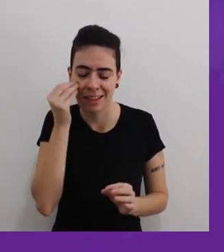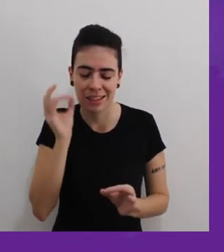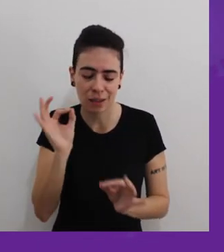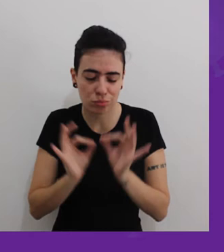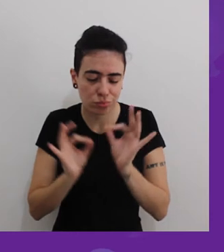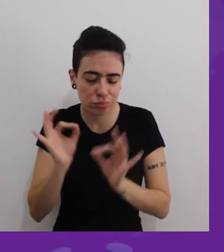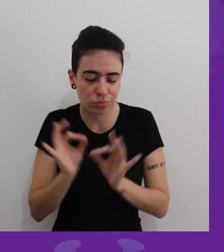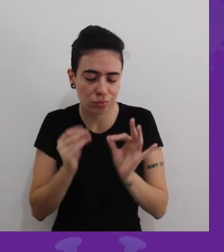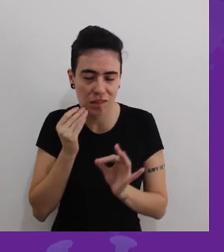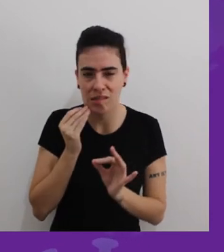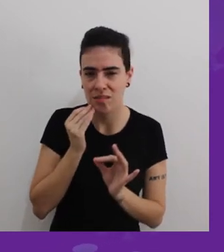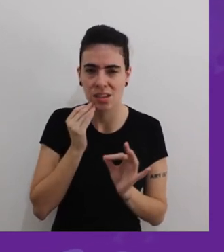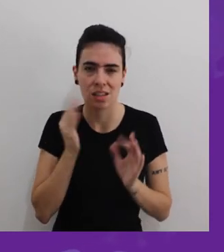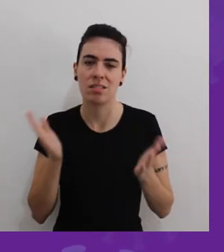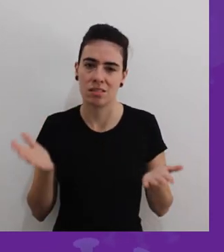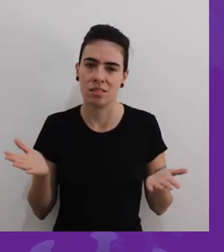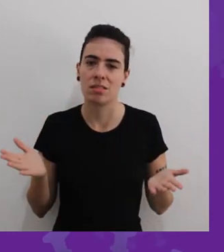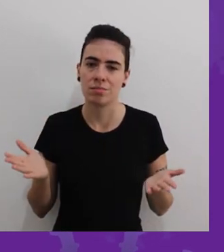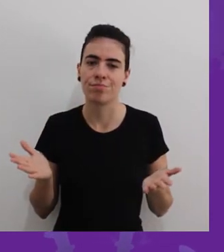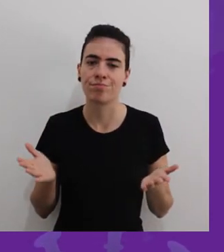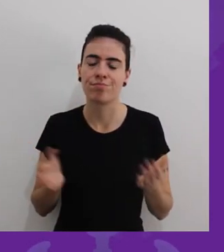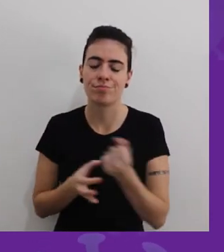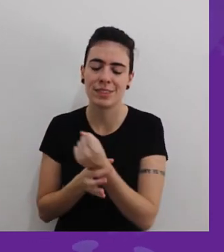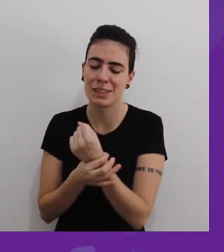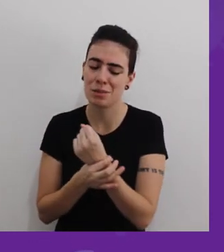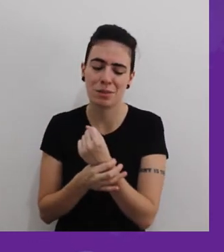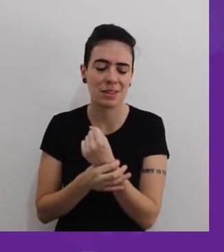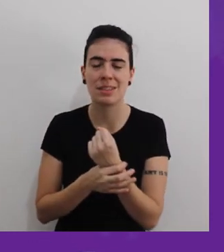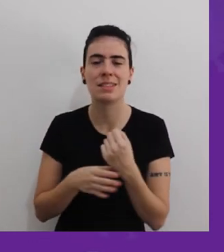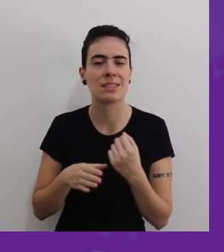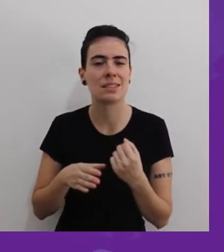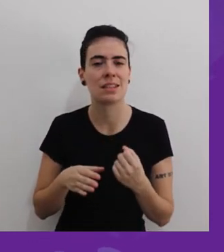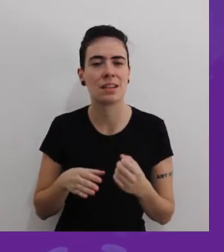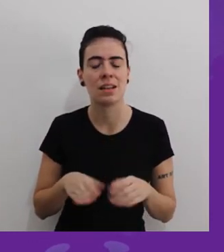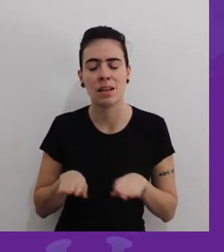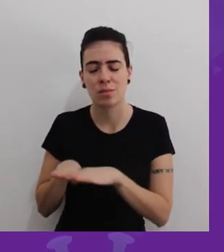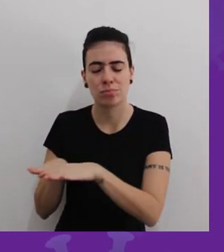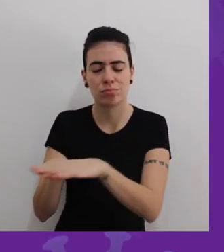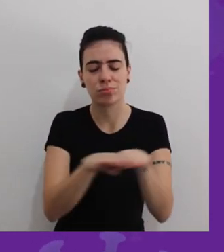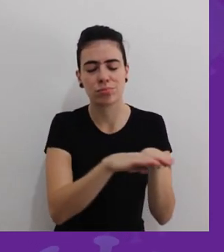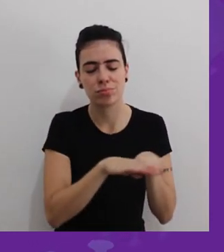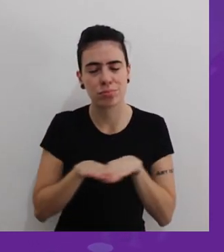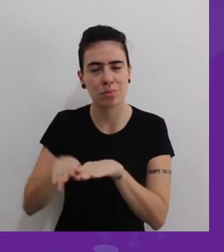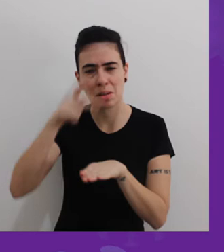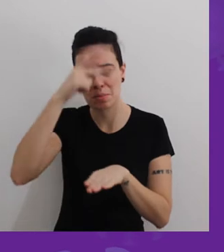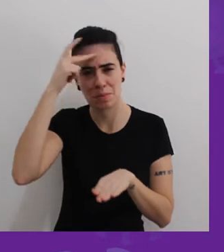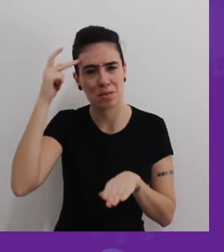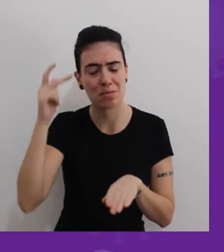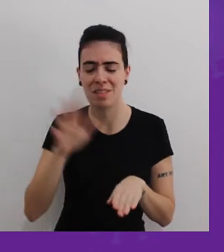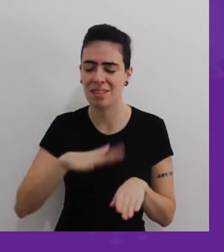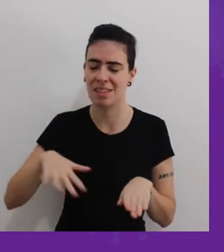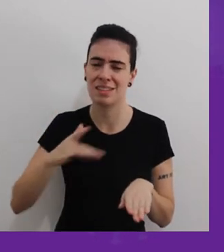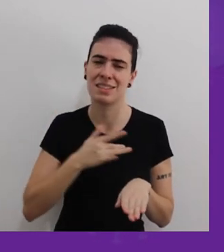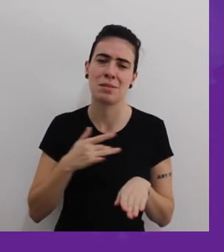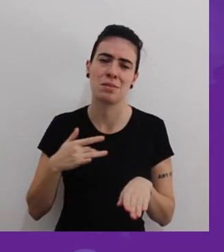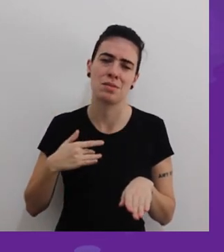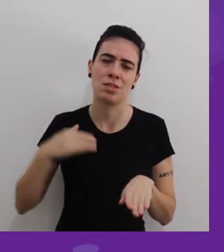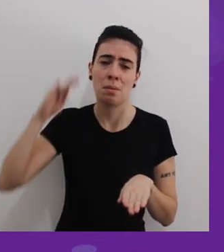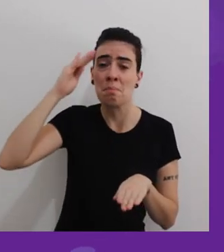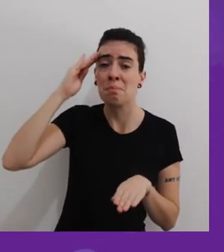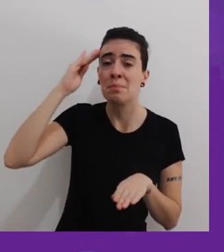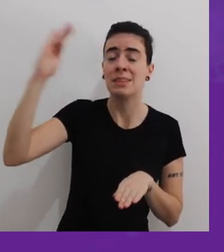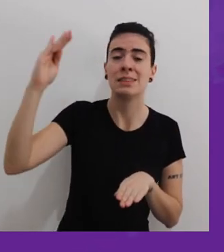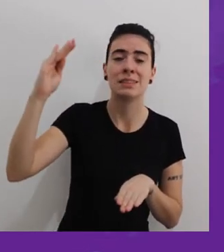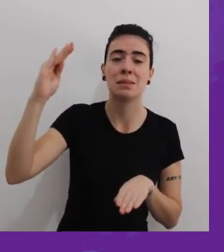dessa medida, além dessa correção da iniquidade que eu falei, ela vai oferecer para a população maior